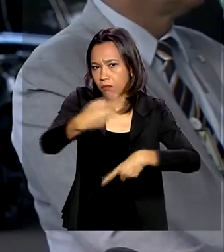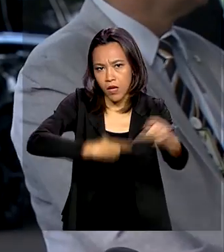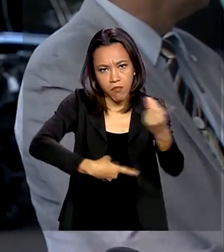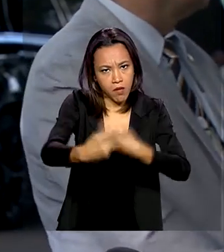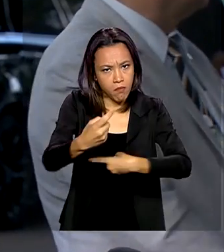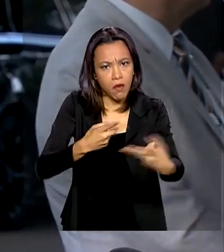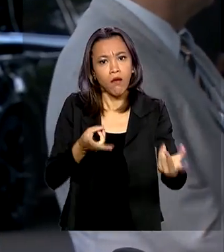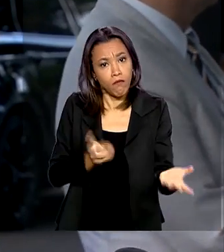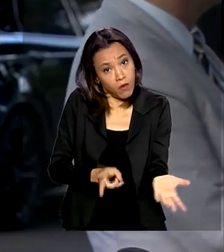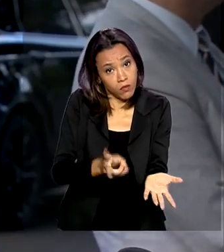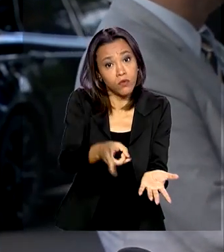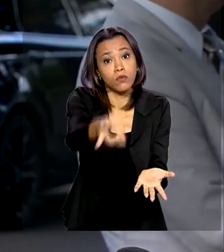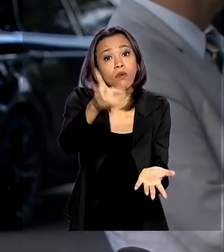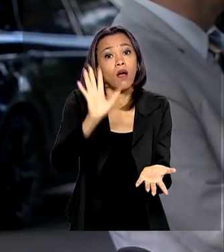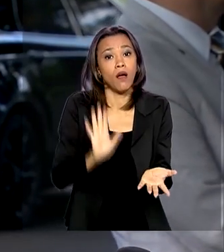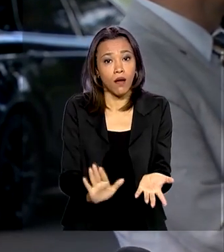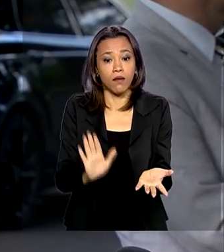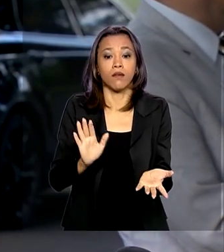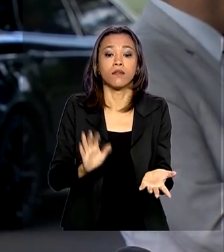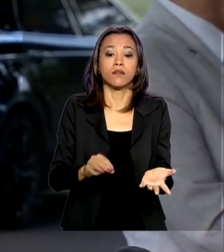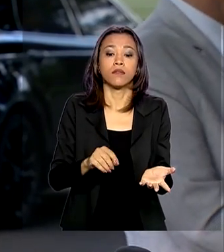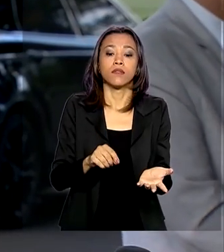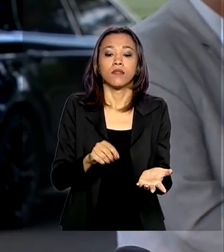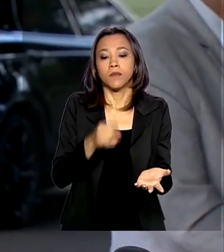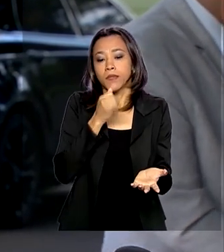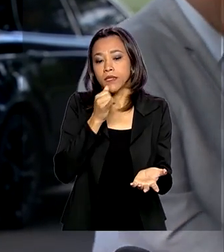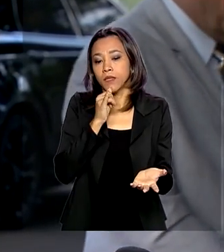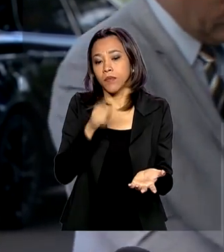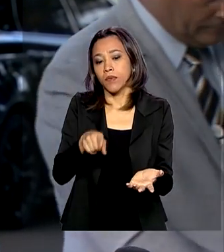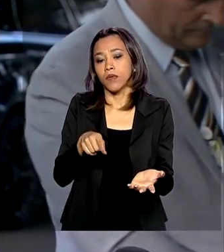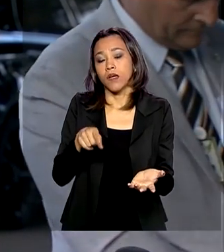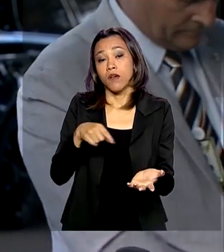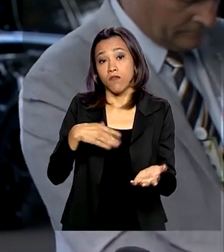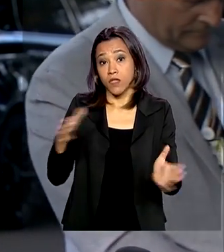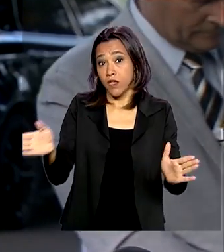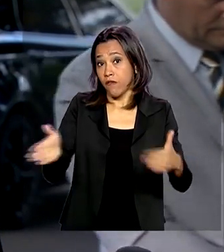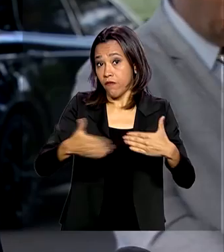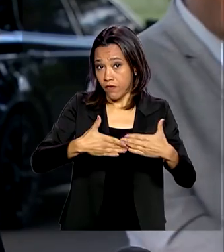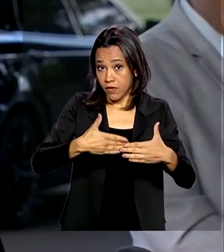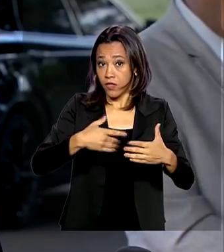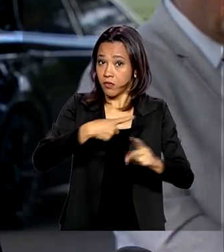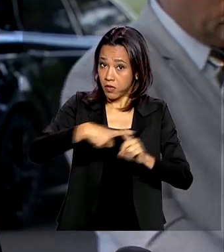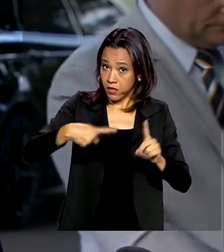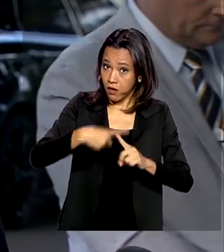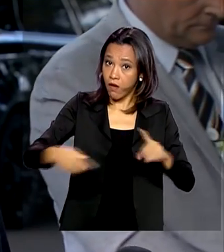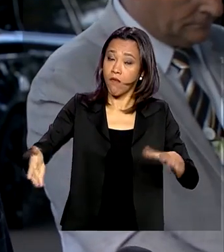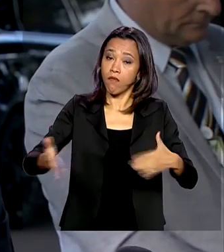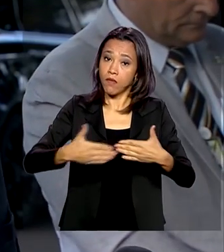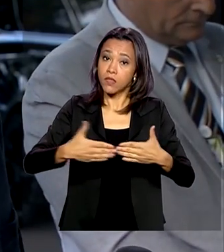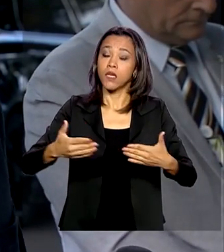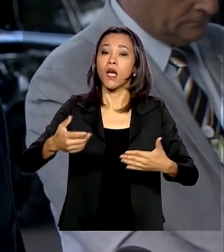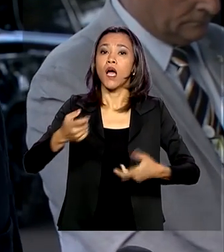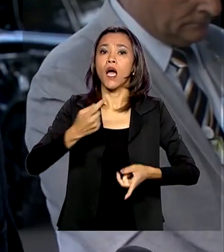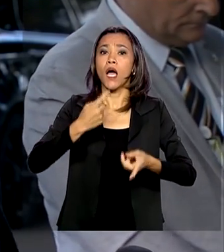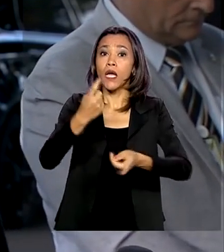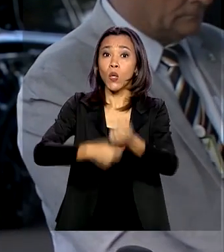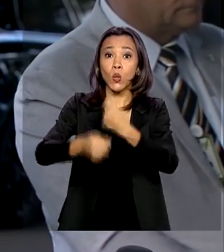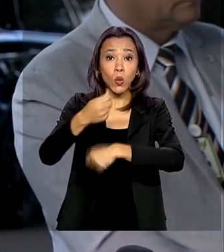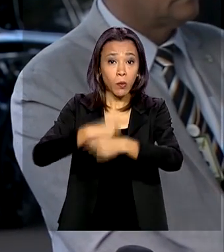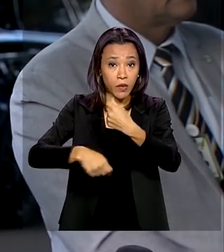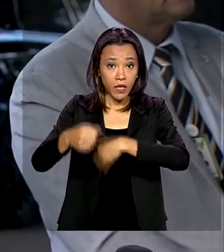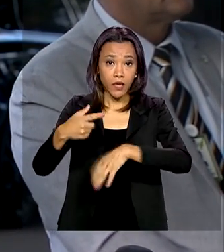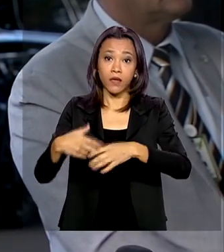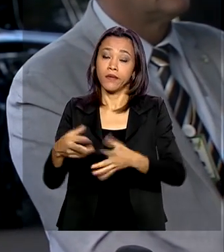Você para a Rorema, se você fecha o tráfico com a Venezuela, a economia de Rorema desanca.